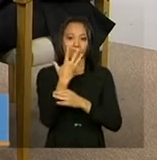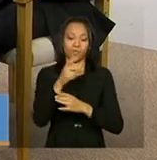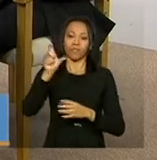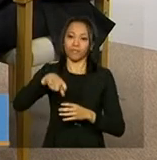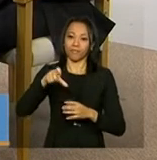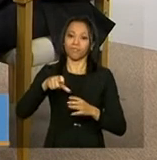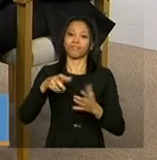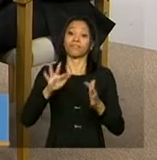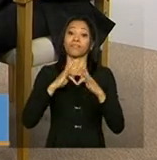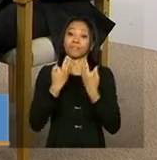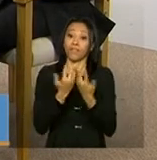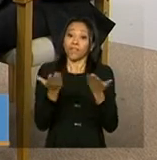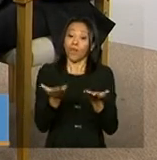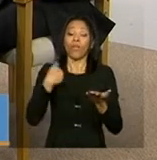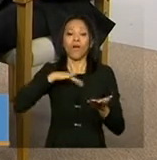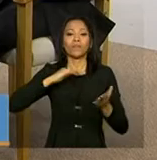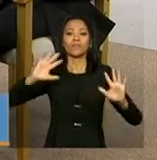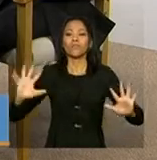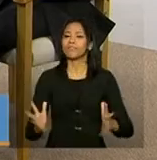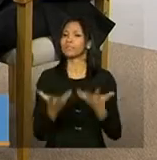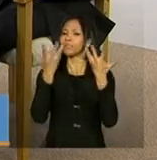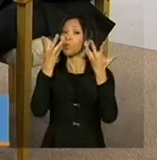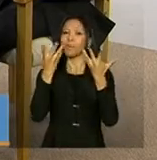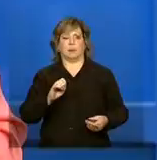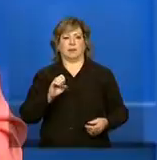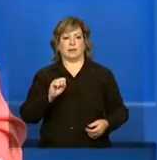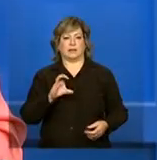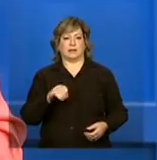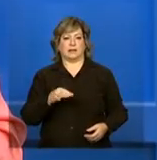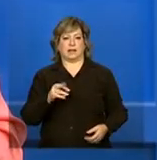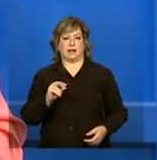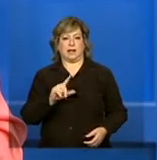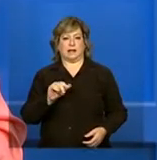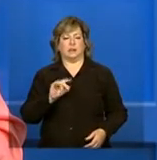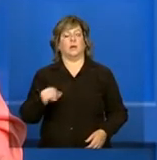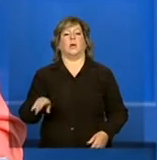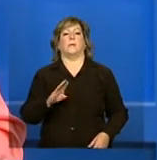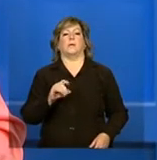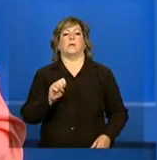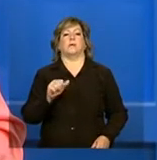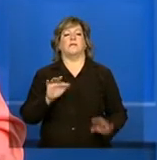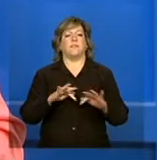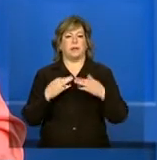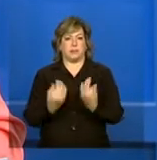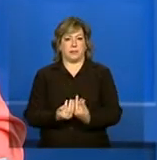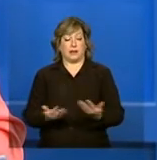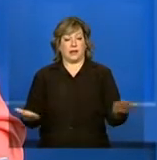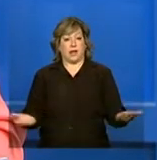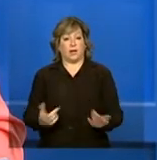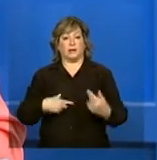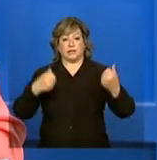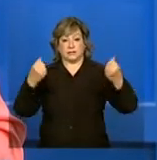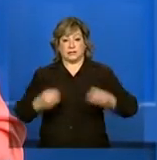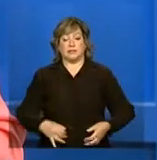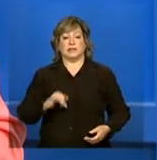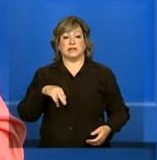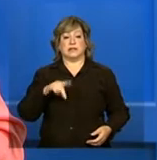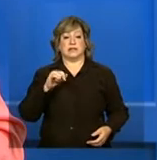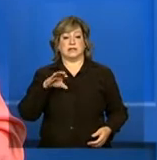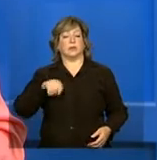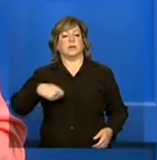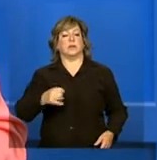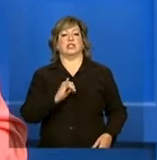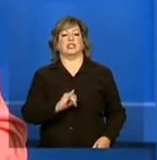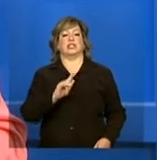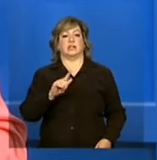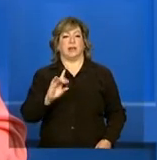acho que a gente tem que fazer uma celebração nacional para isso. Neste bloco, vamos falar do Índice de Gestão Decentralizada, o IGD,